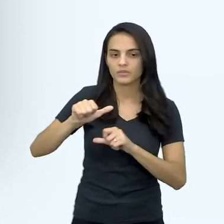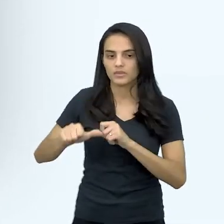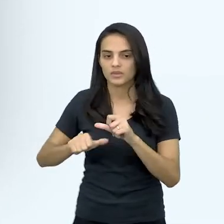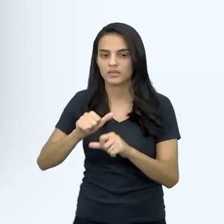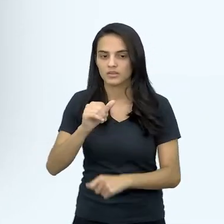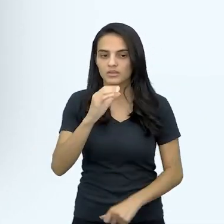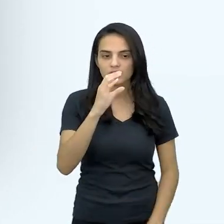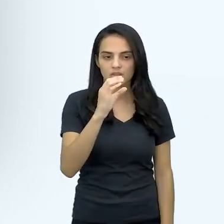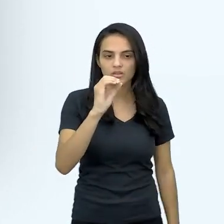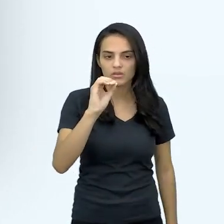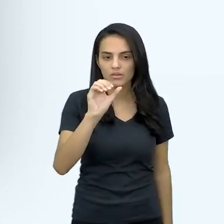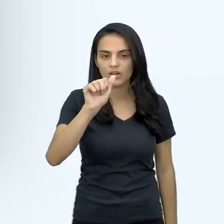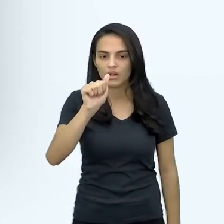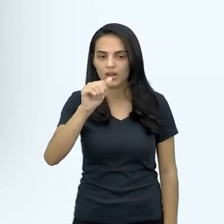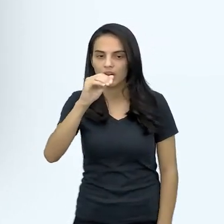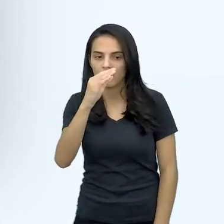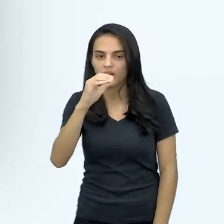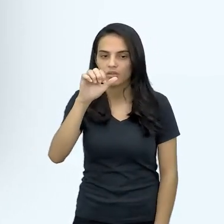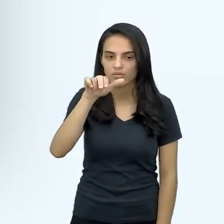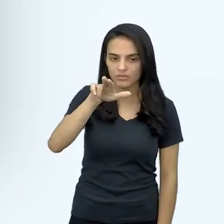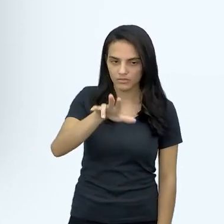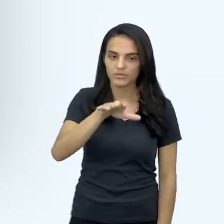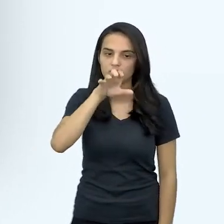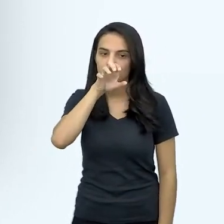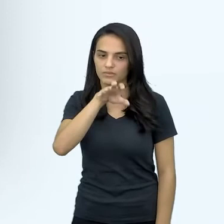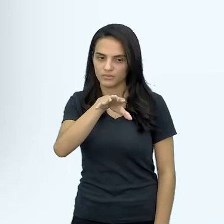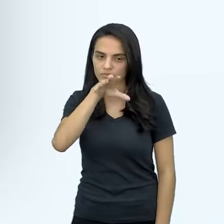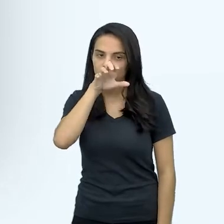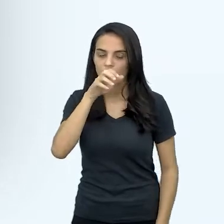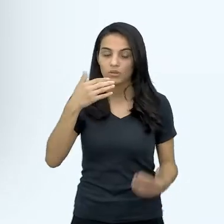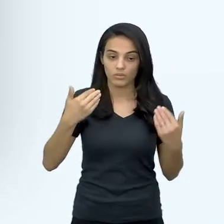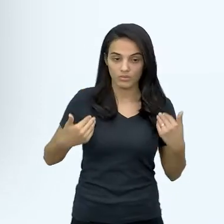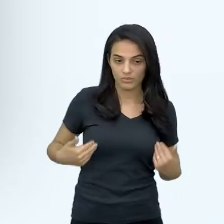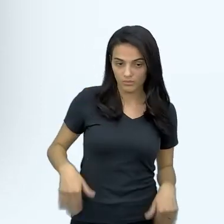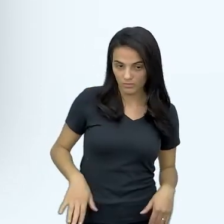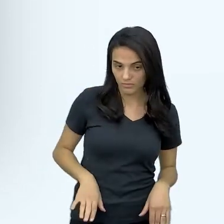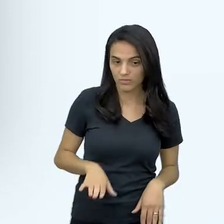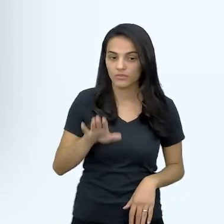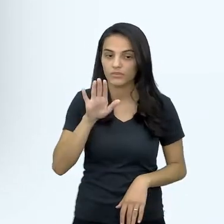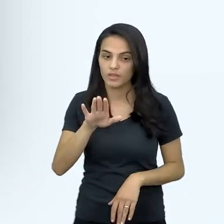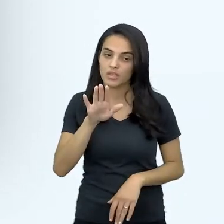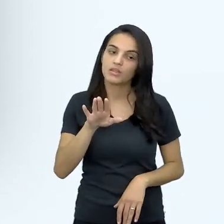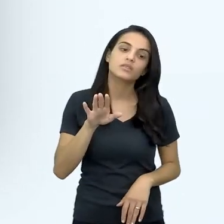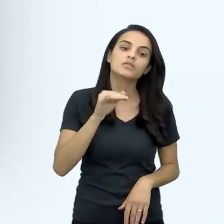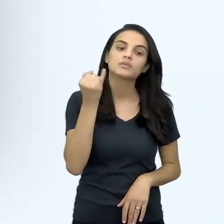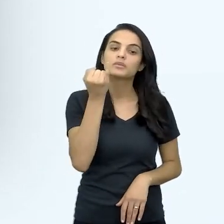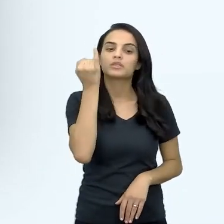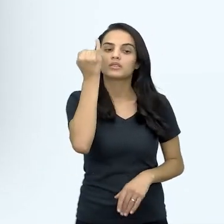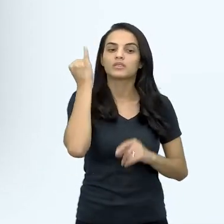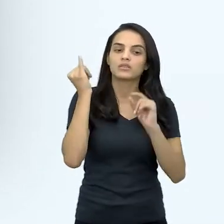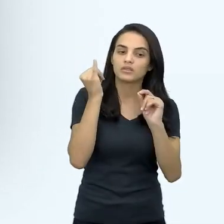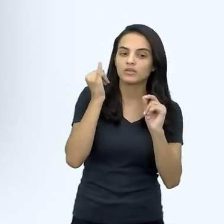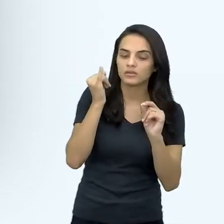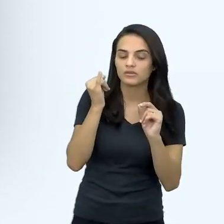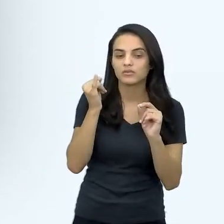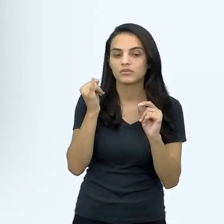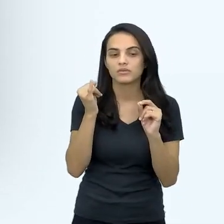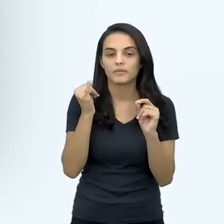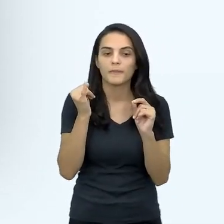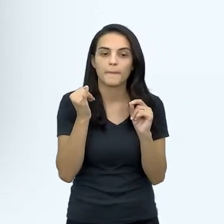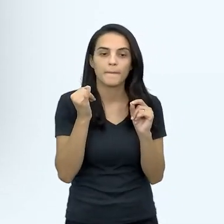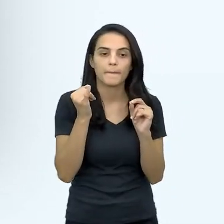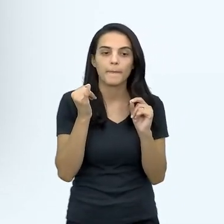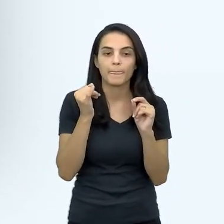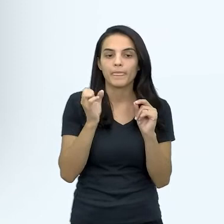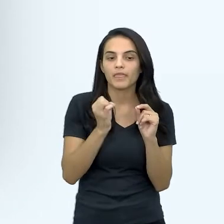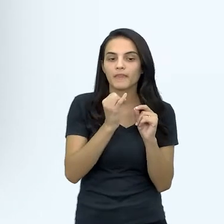de oxigênio, né, para os exercícios do corpo, né, ou a sua função é deficiente de alguma forma, né.